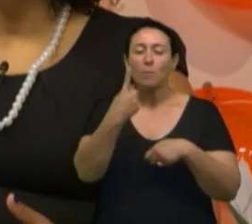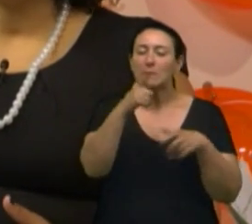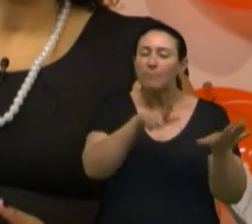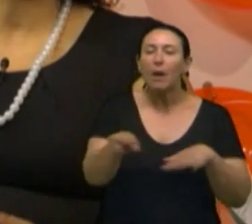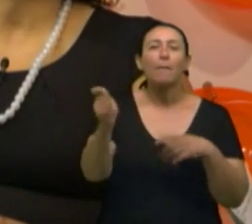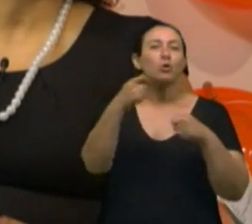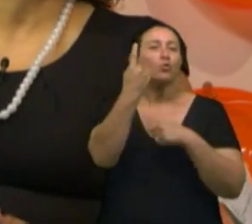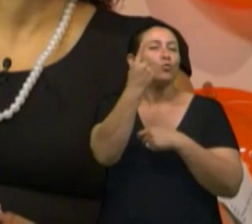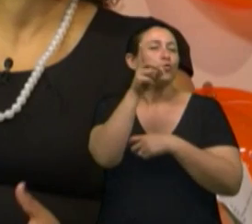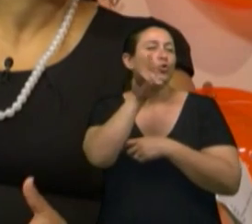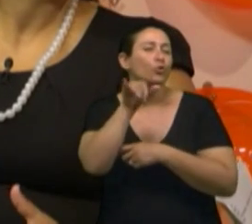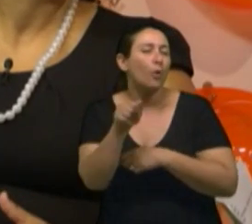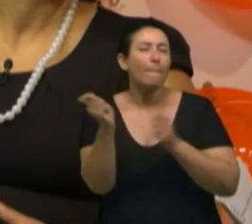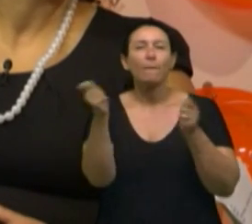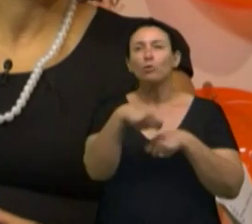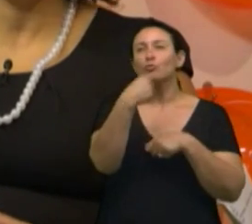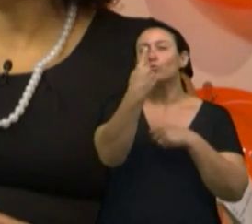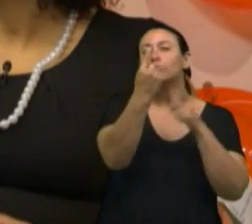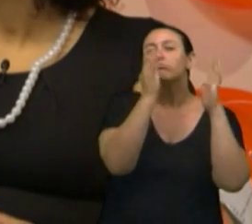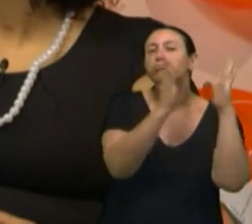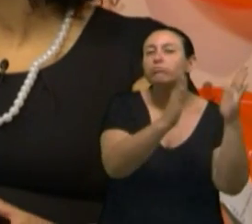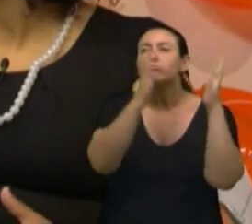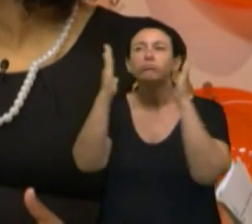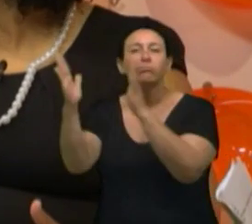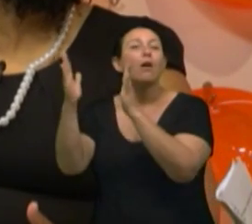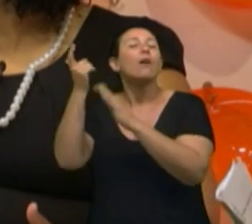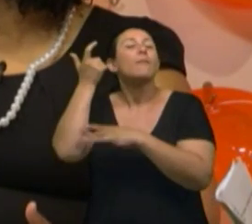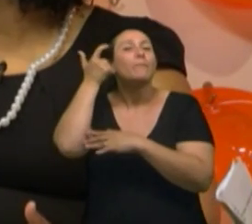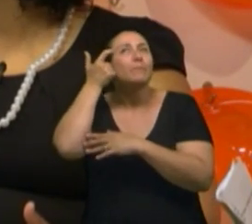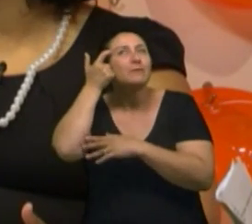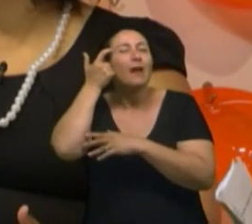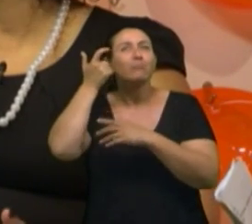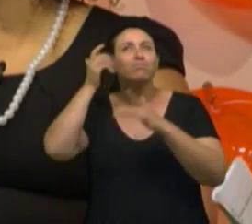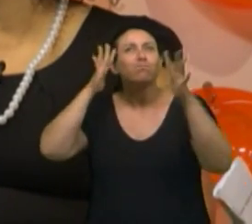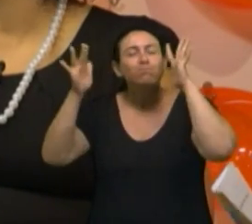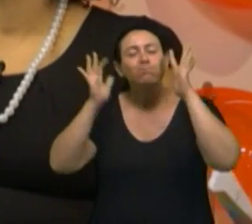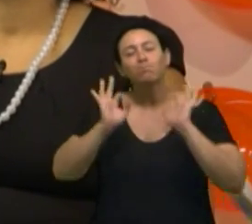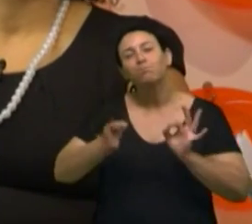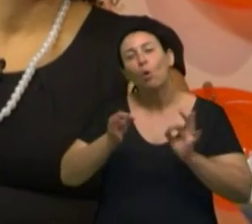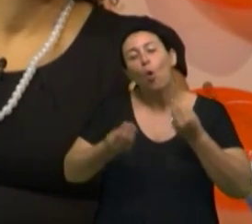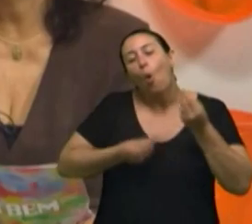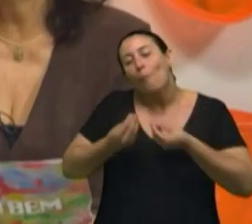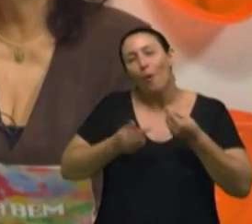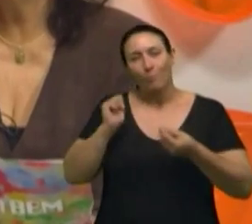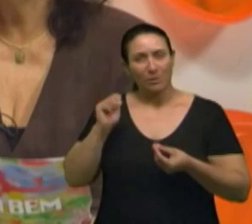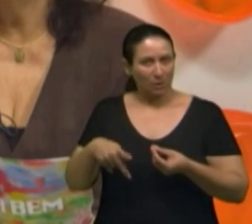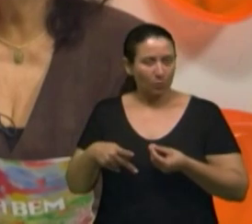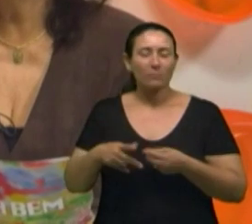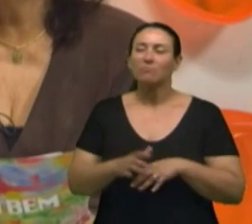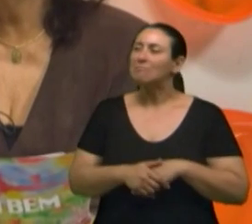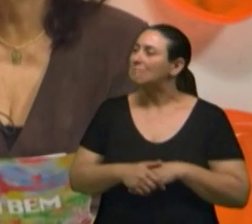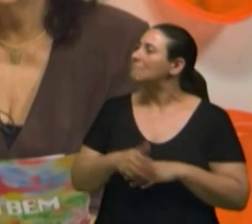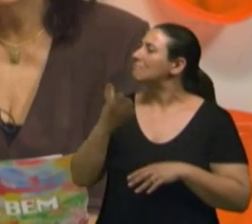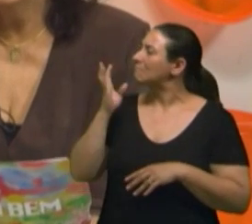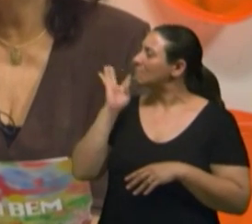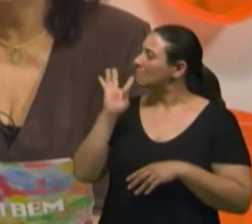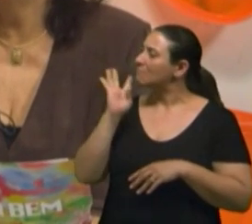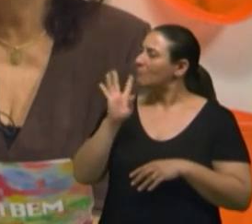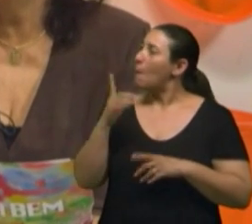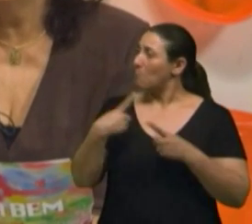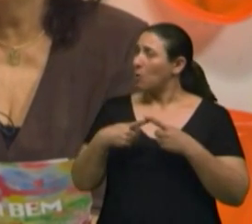um dia, mas que as pessoas tenham um tempo para pensar nisso, né, Claro. Não, o que a gente nota é que estão